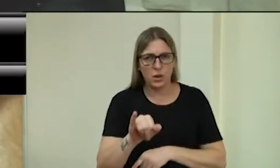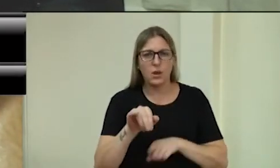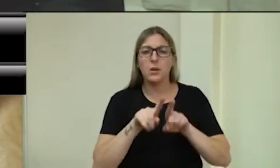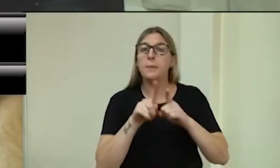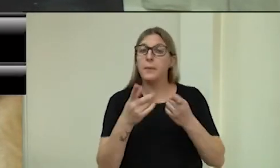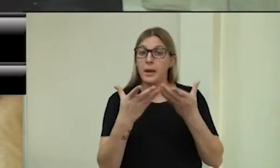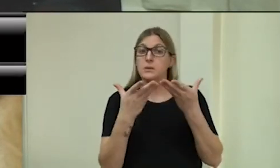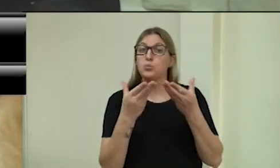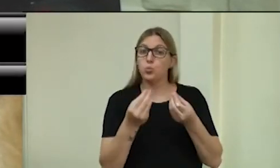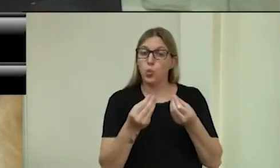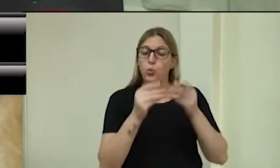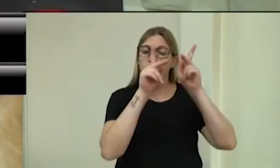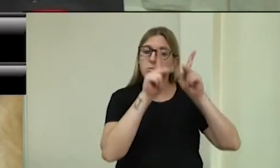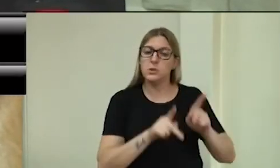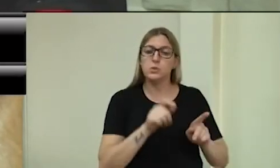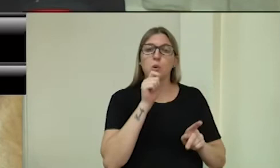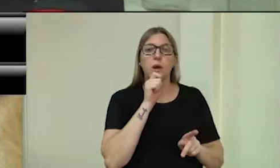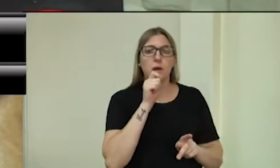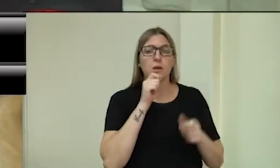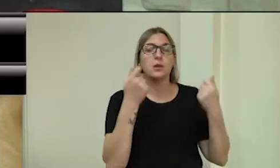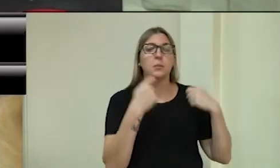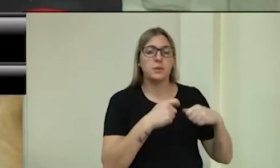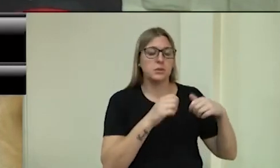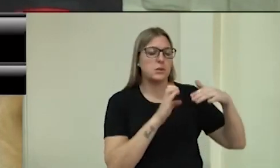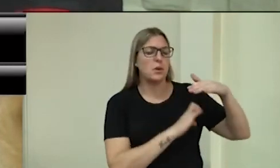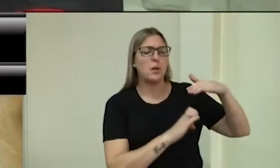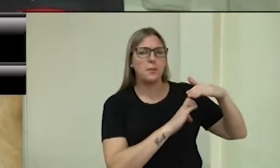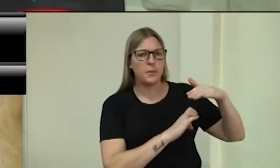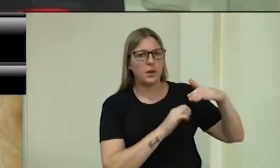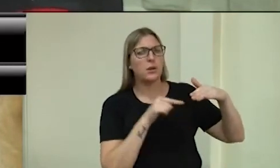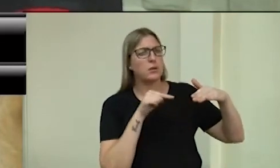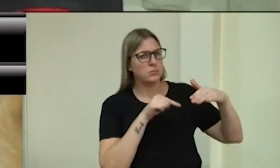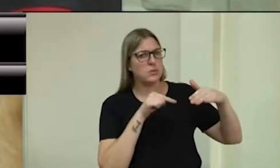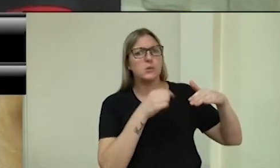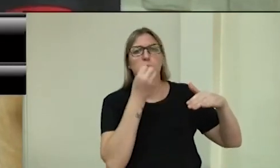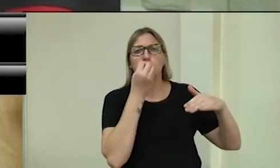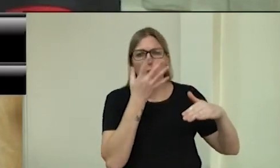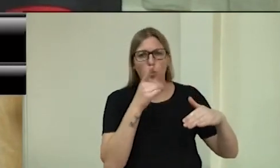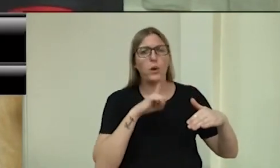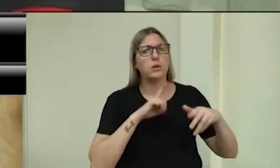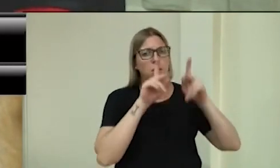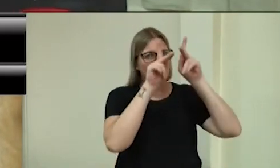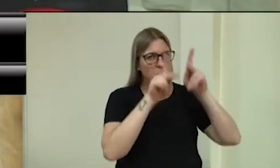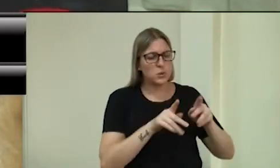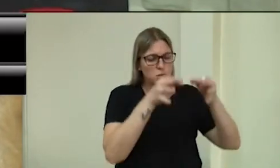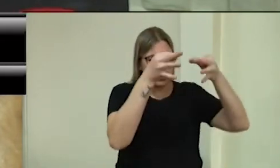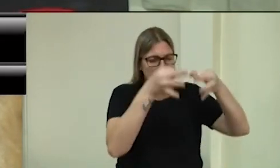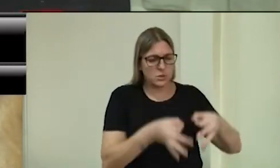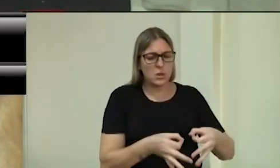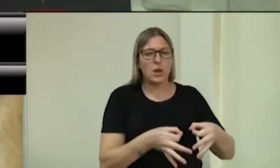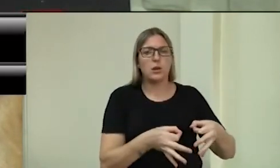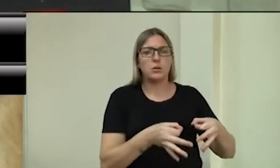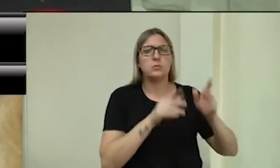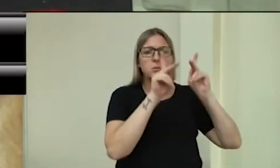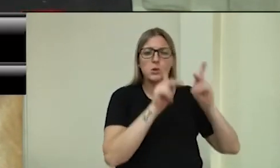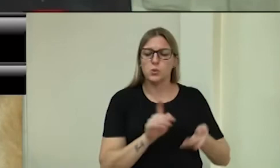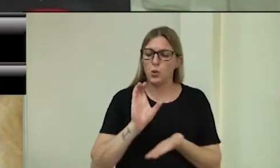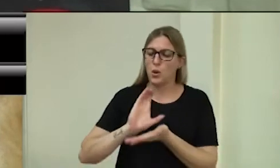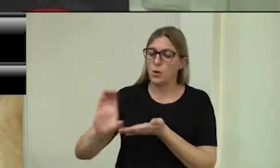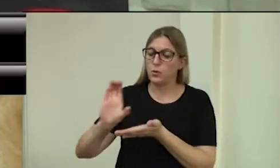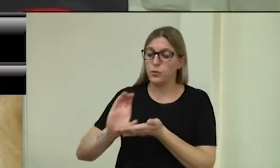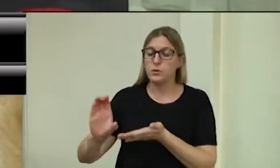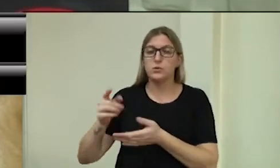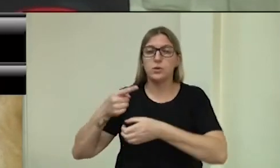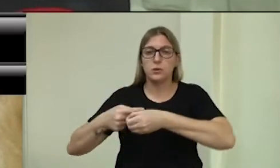empresa saudável, uma empresa de gente honesta, investidores da nossa cidade, gente que merece de nós todo o respeito, tanto quanto os